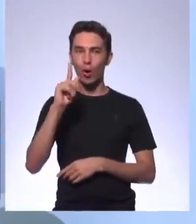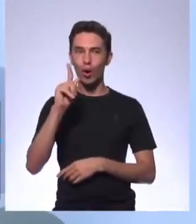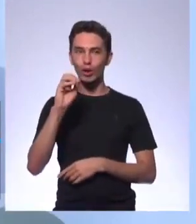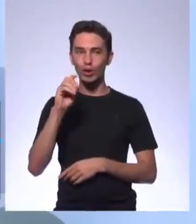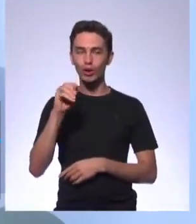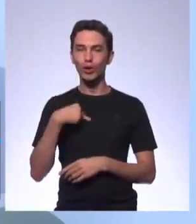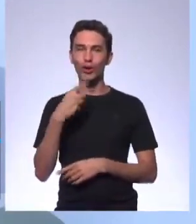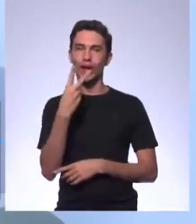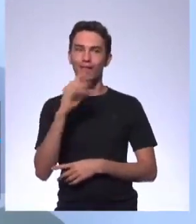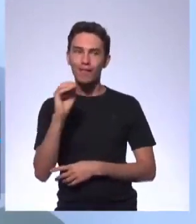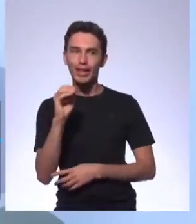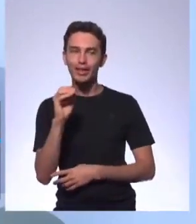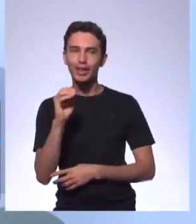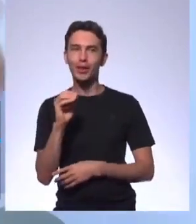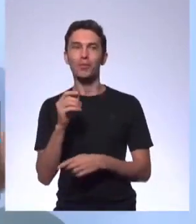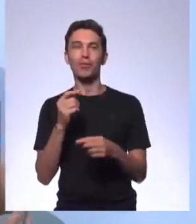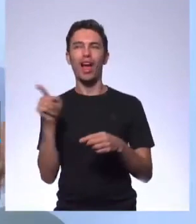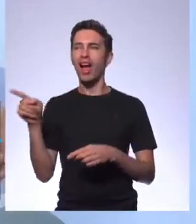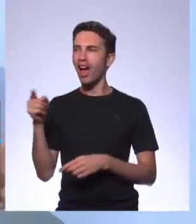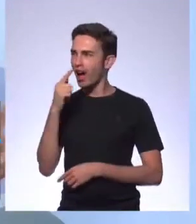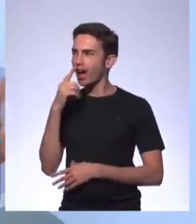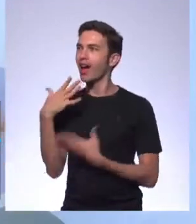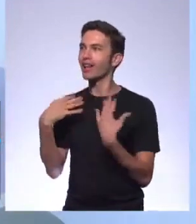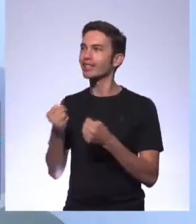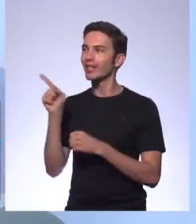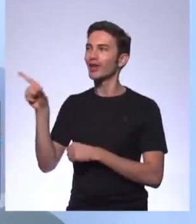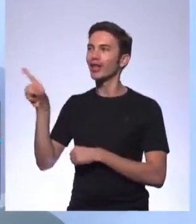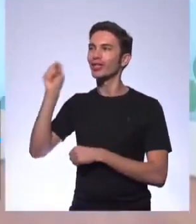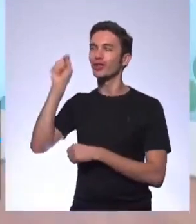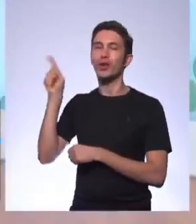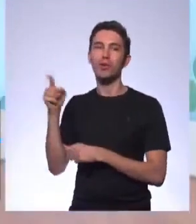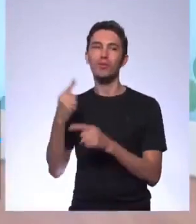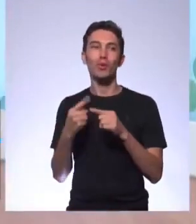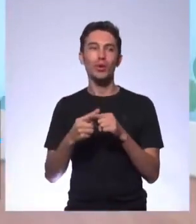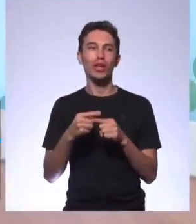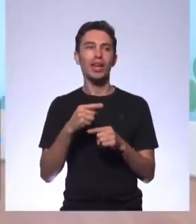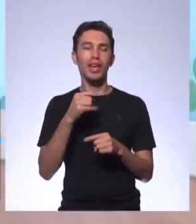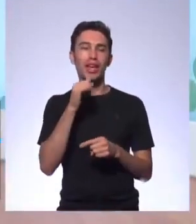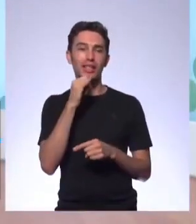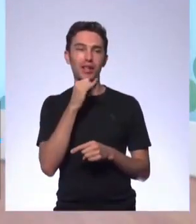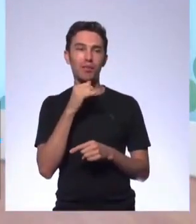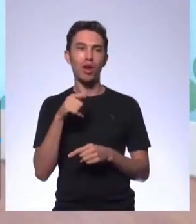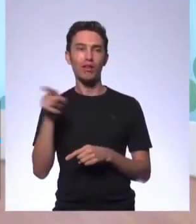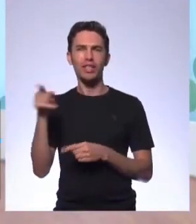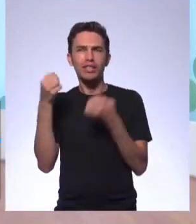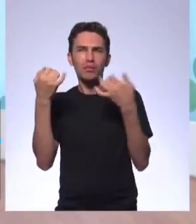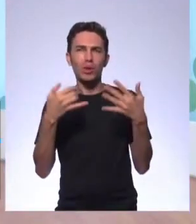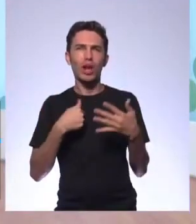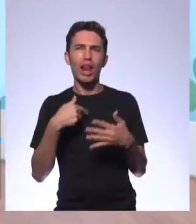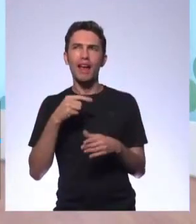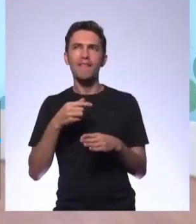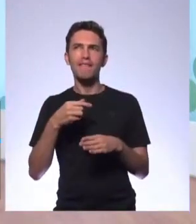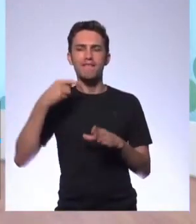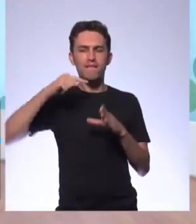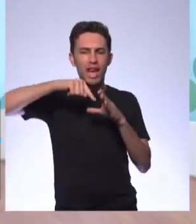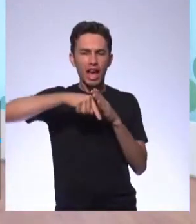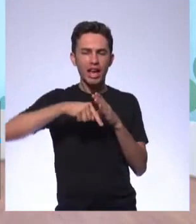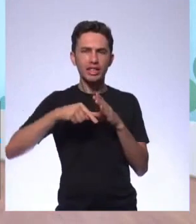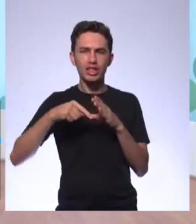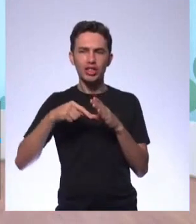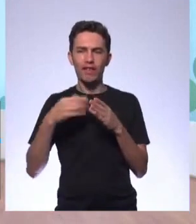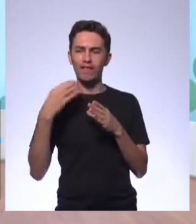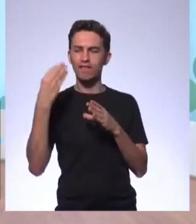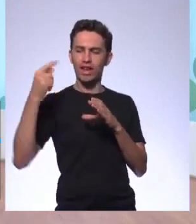com que ela persuadiu, ah, quando você falou aquele Viagem ao Centro da Terra, e olha aqui esse livro, é um livro que está lá na minha lista de